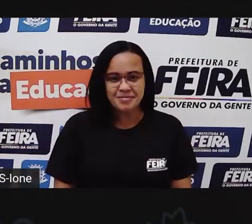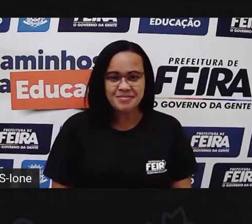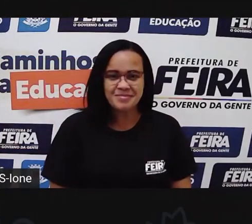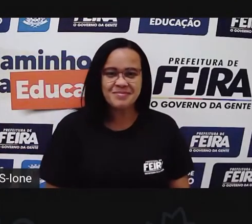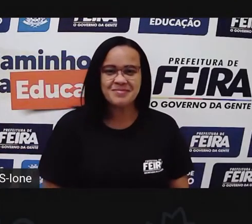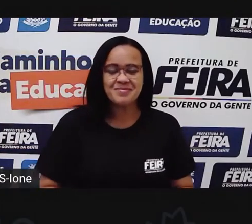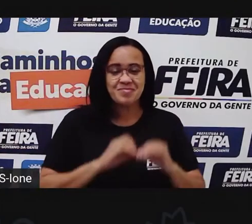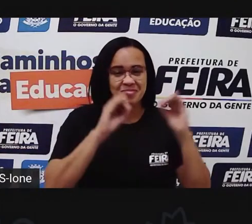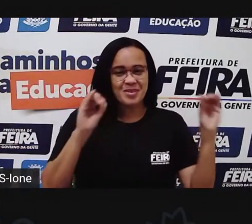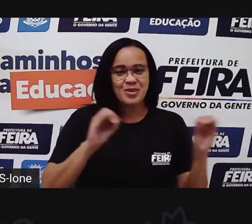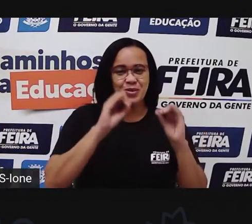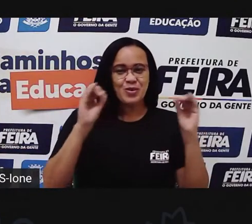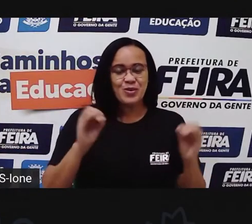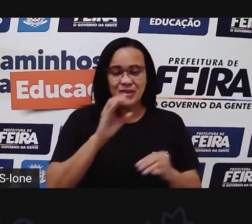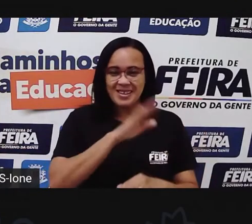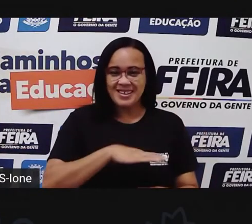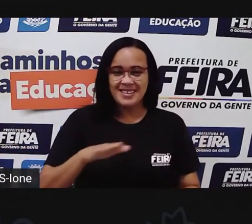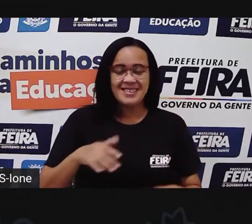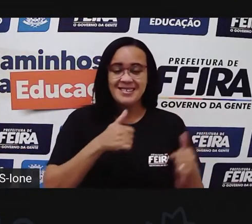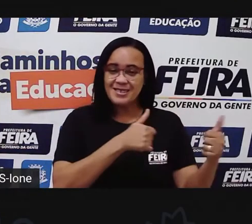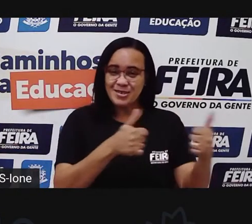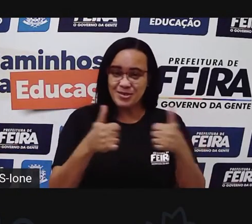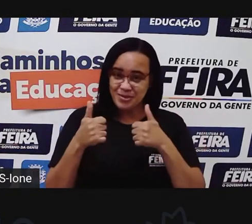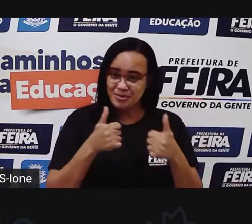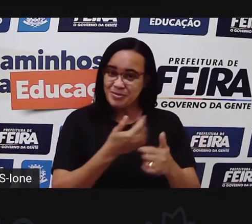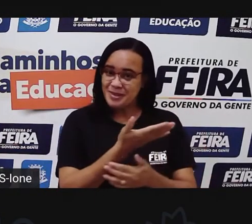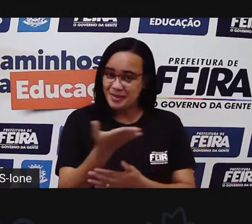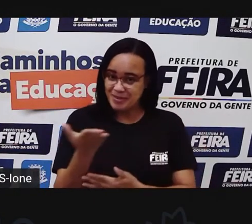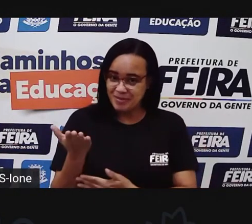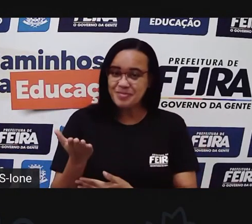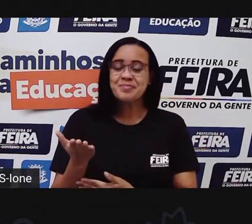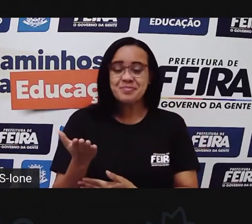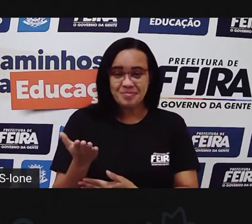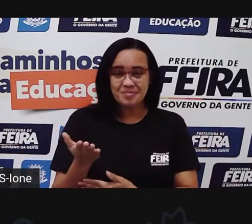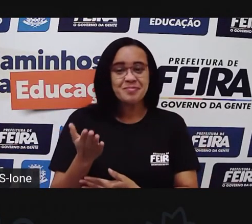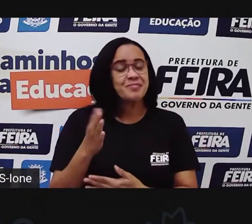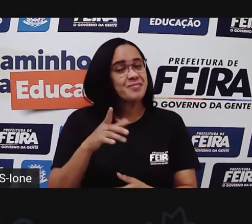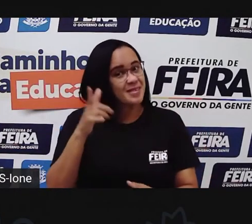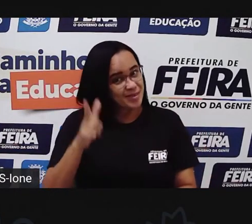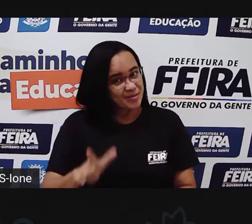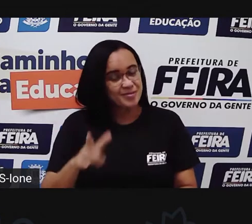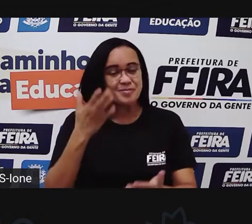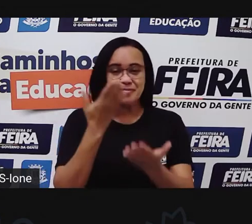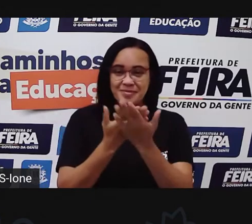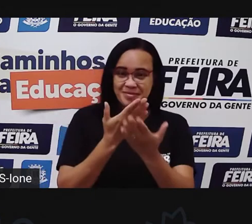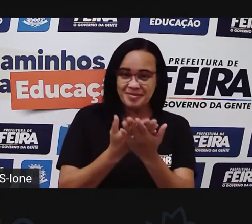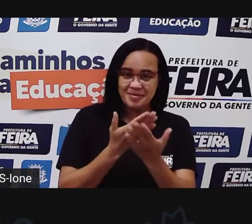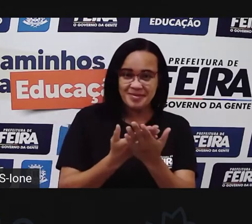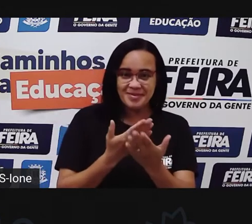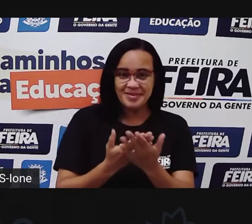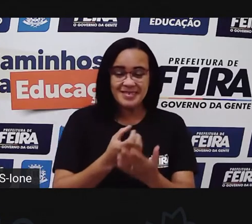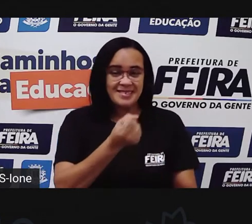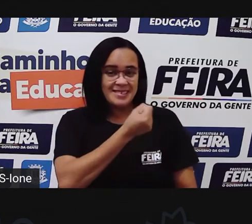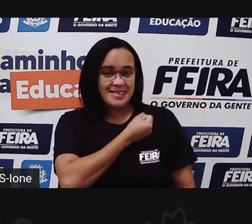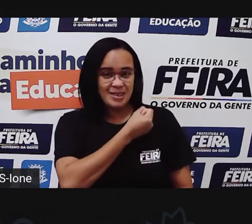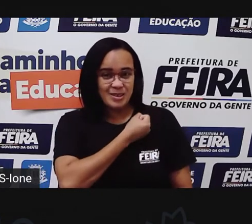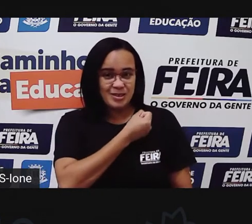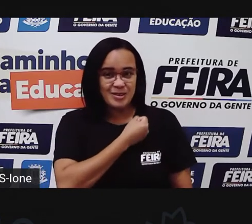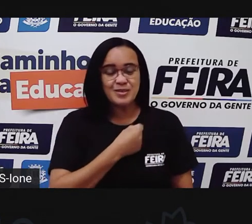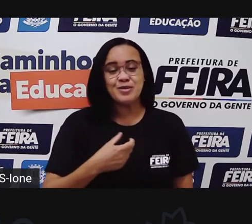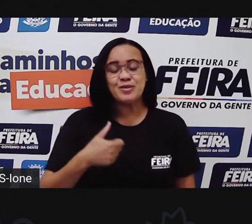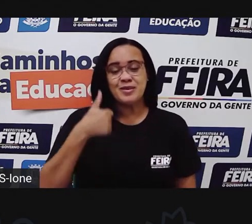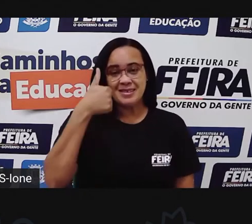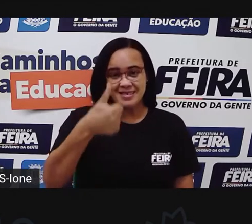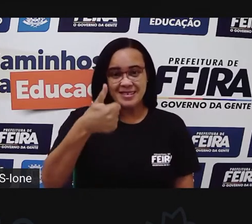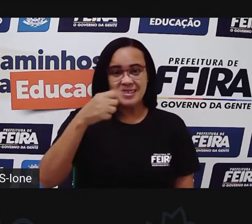Olá, crianças! Tudo bem com vocês? Vamos para mais uma aula. Nós chegamos à aula de número 180, uma